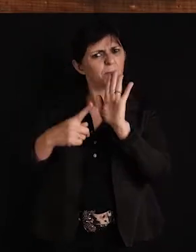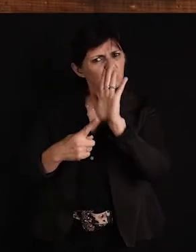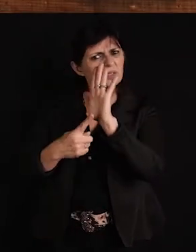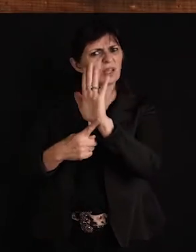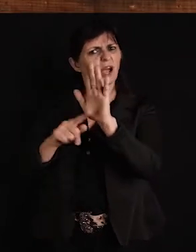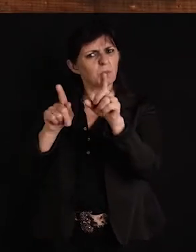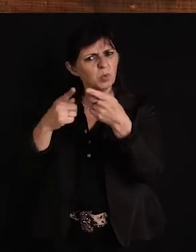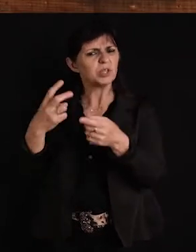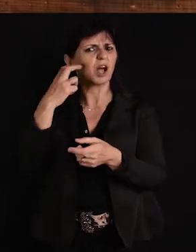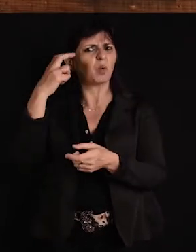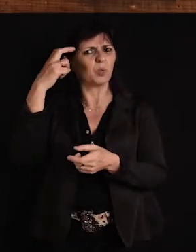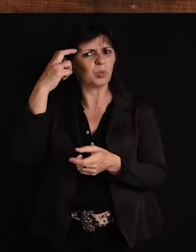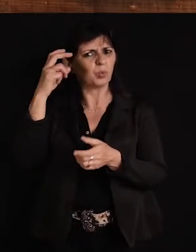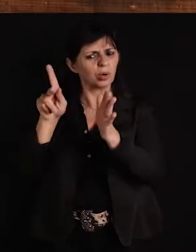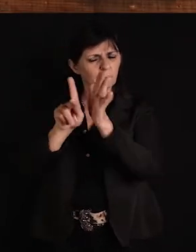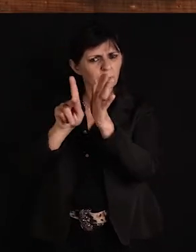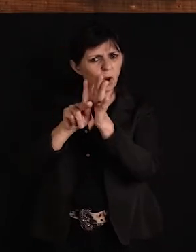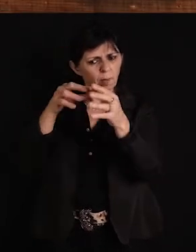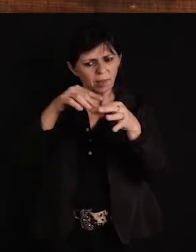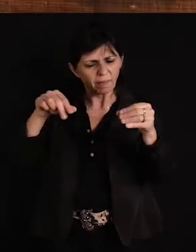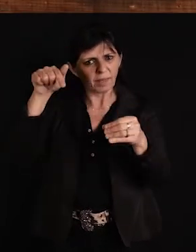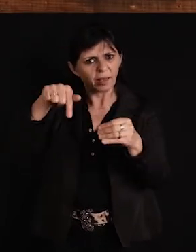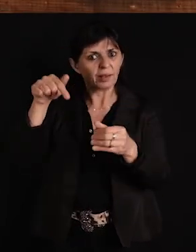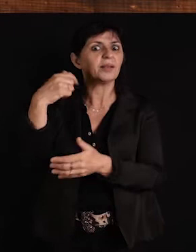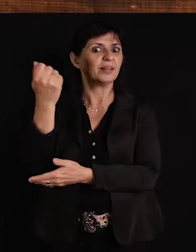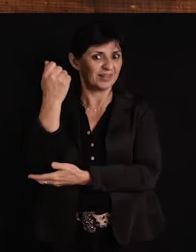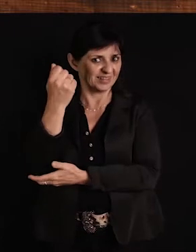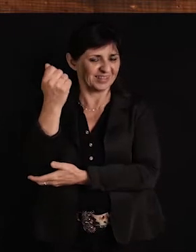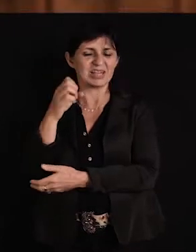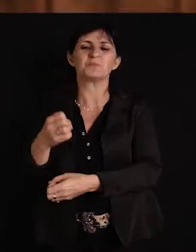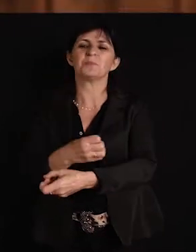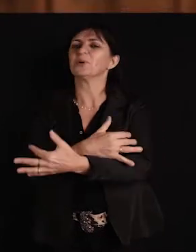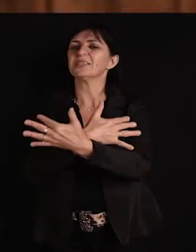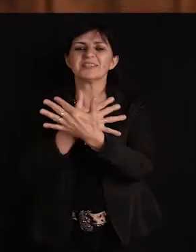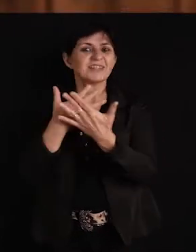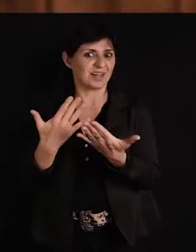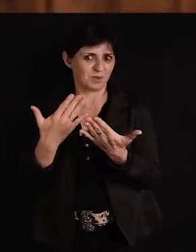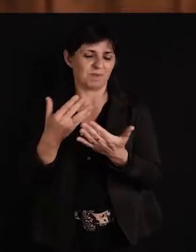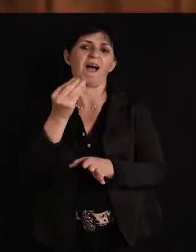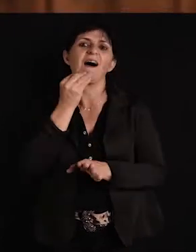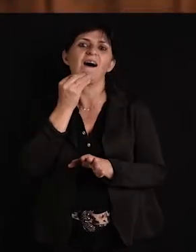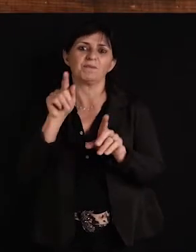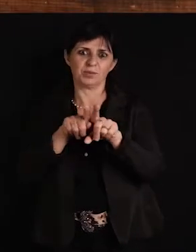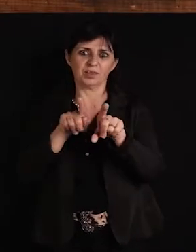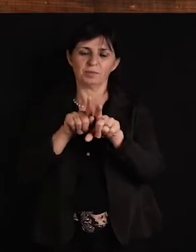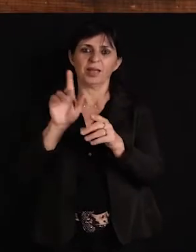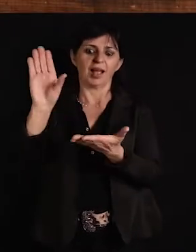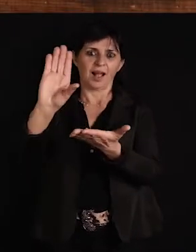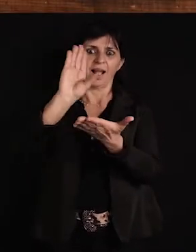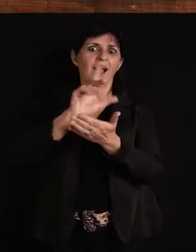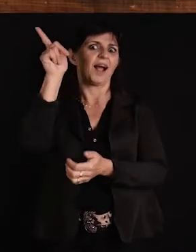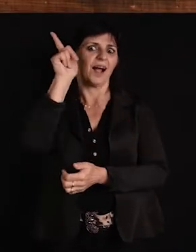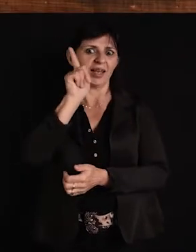mostrar a tua música, a música da tua terra, é uma emoção enorme. Claro, o ganho do DVD de ouro, que nós